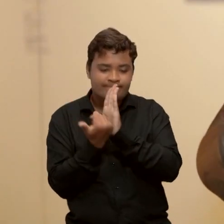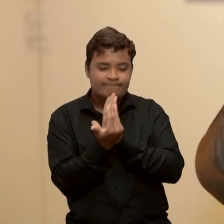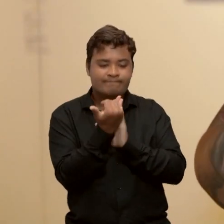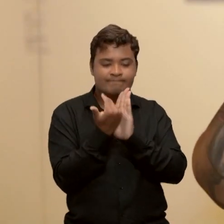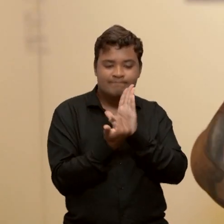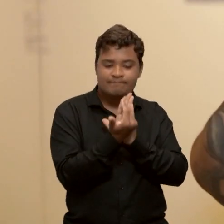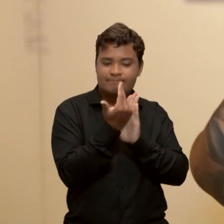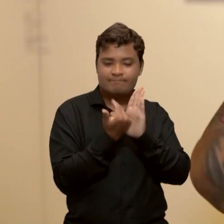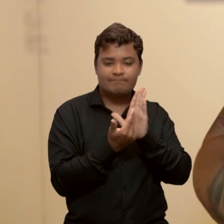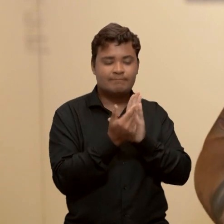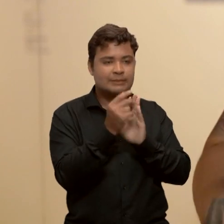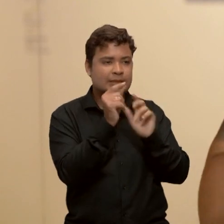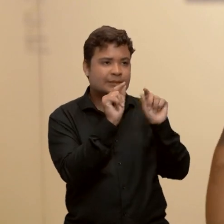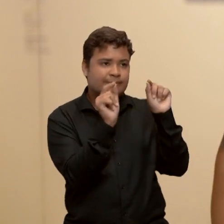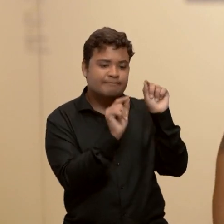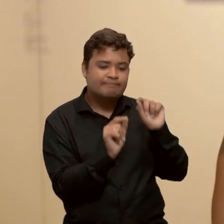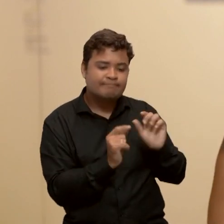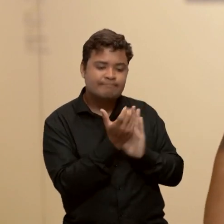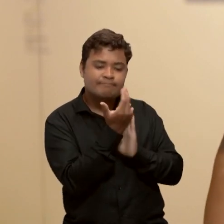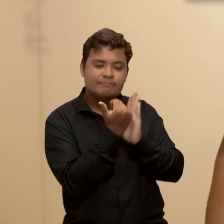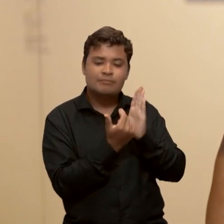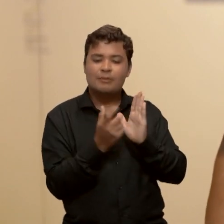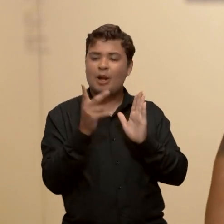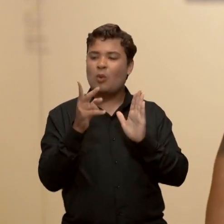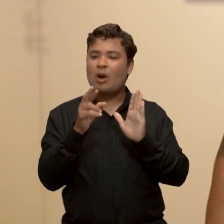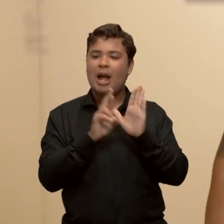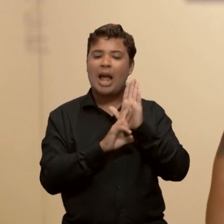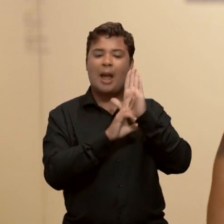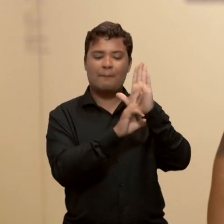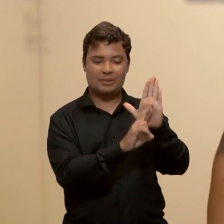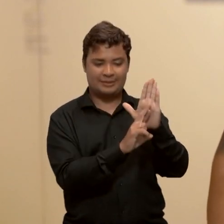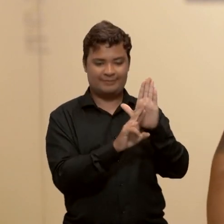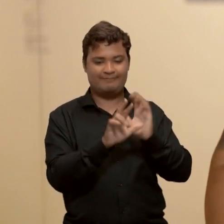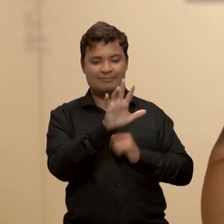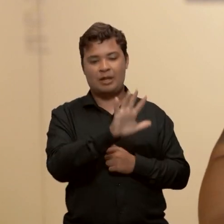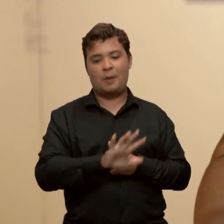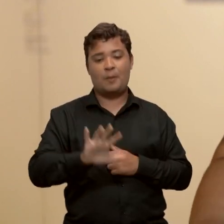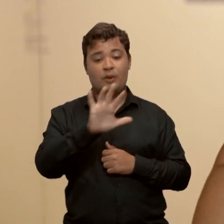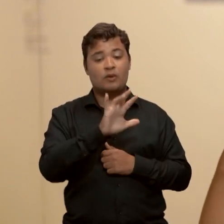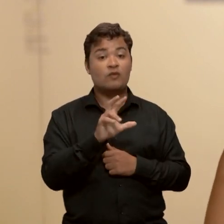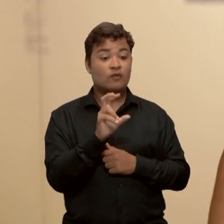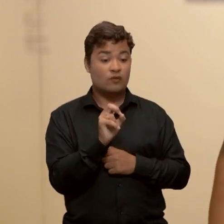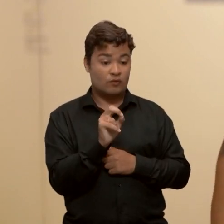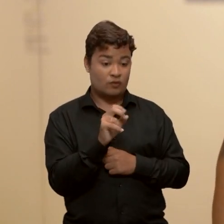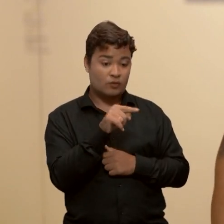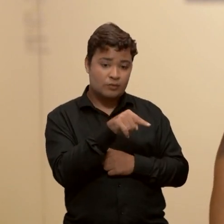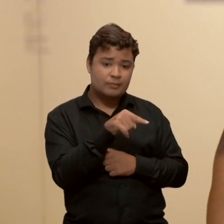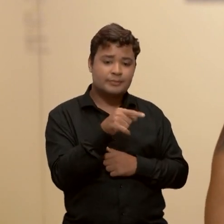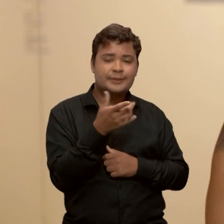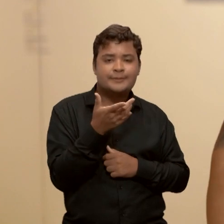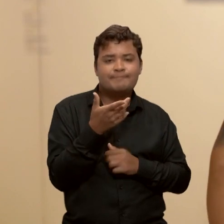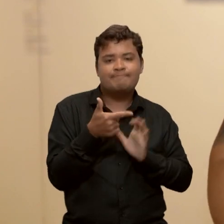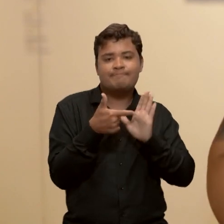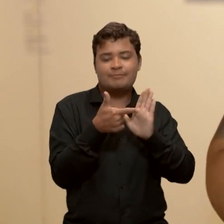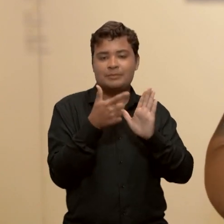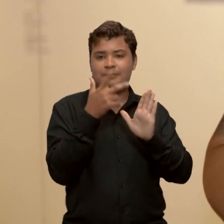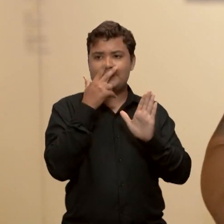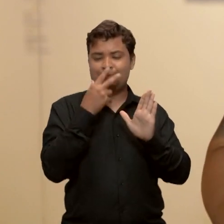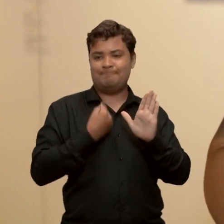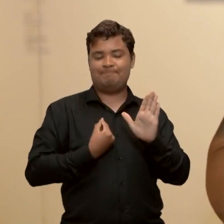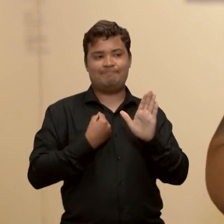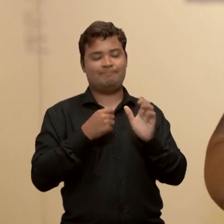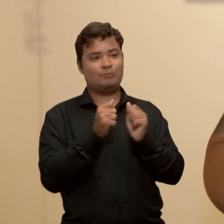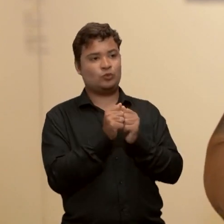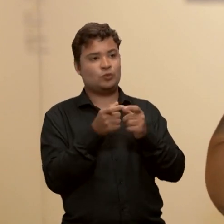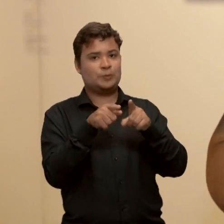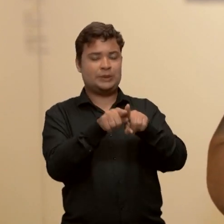meio que trazendo uma representação mesmo da imagem da minha avó, uma tentativa de presentificar ela, mas que isso